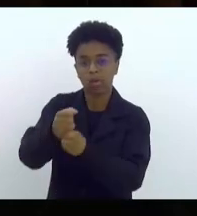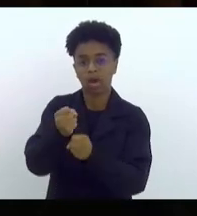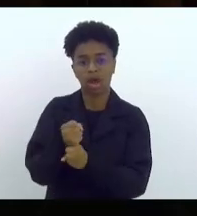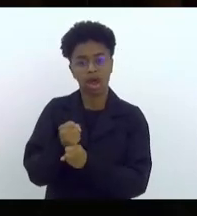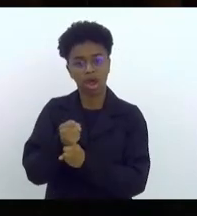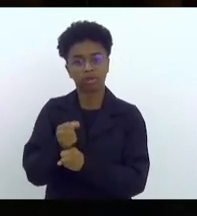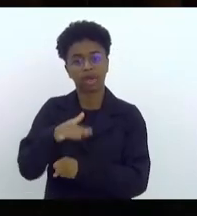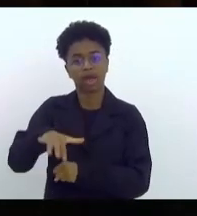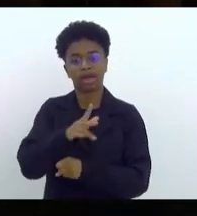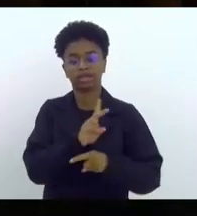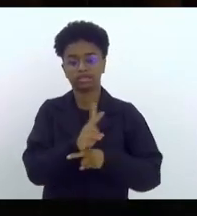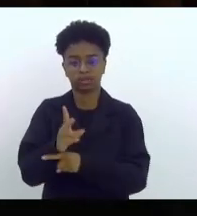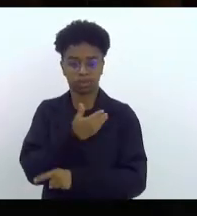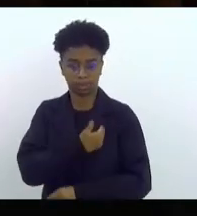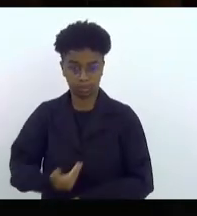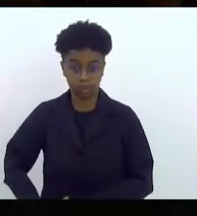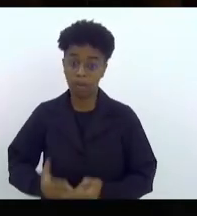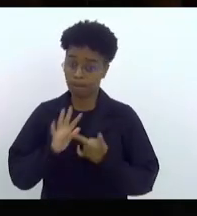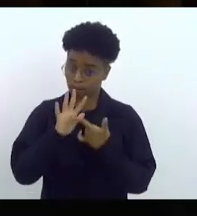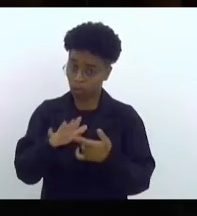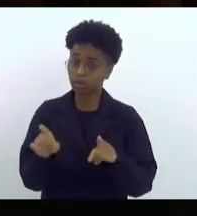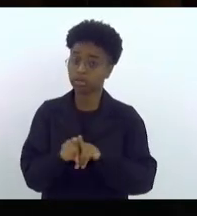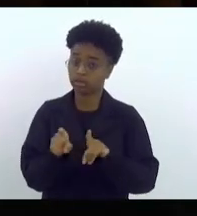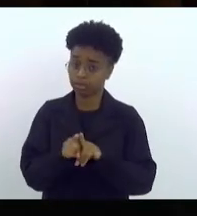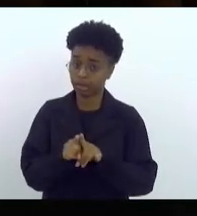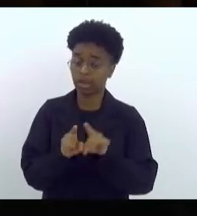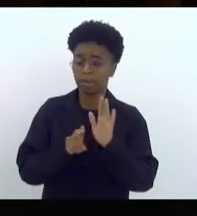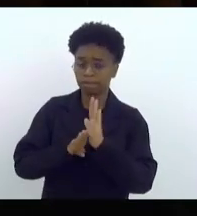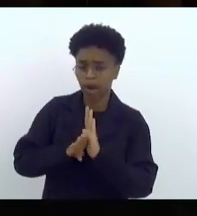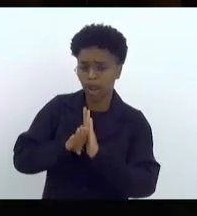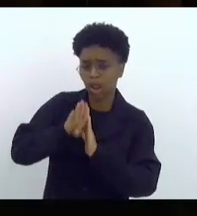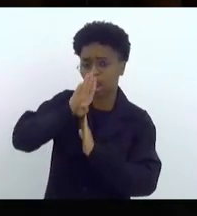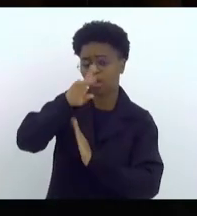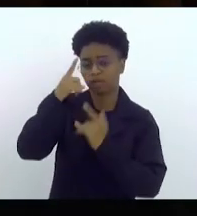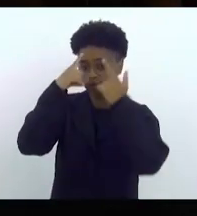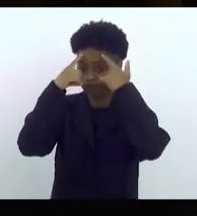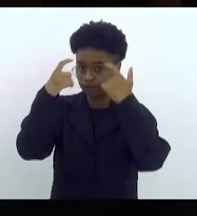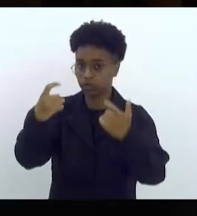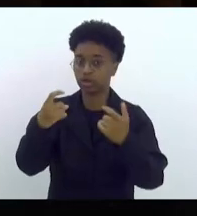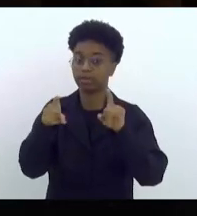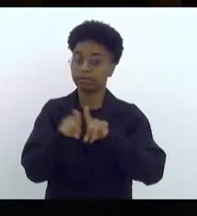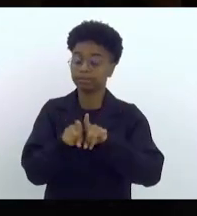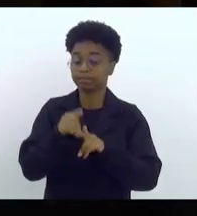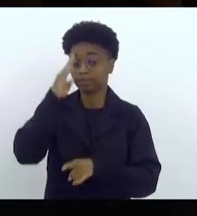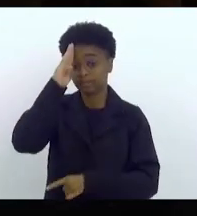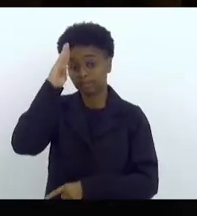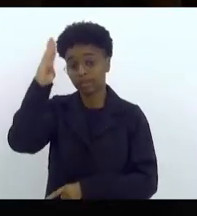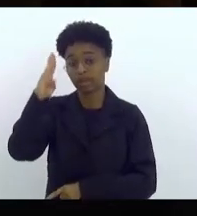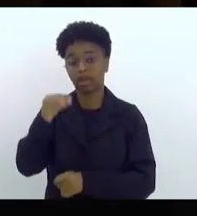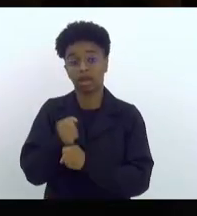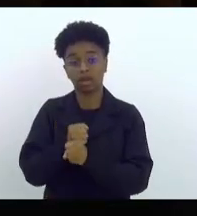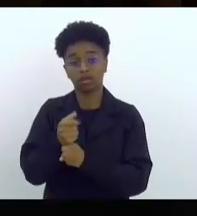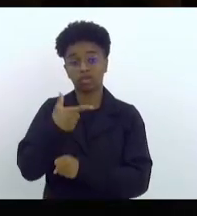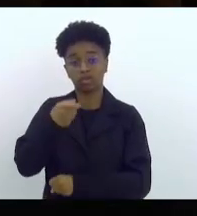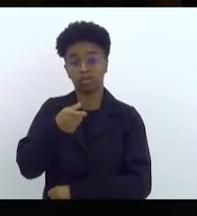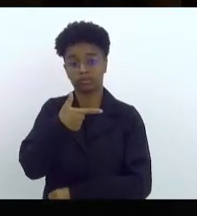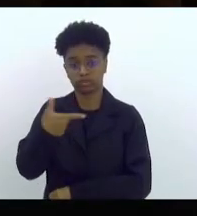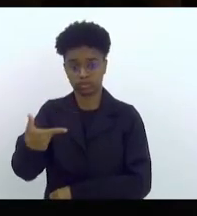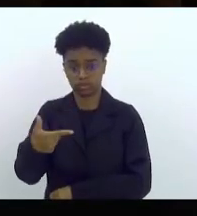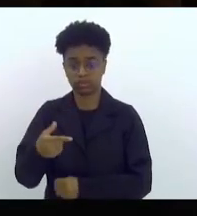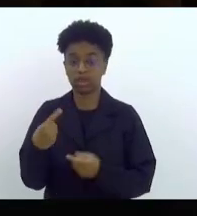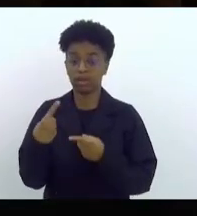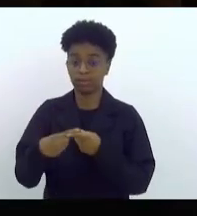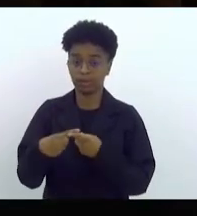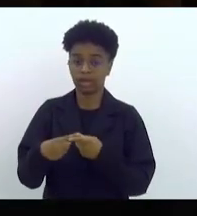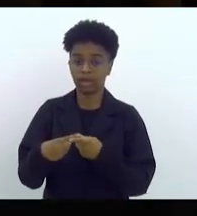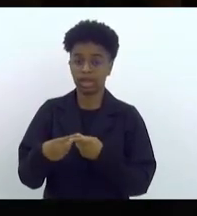Segurança Pública também demonstrando o crescimento dessa violência em especial no ano de 2022, porque o